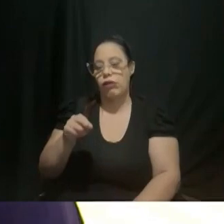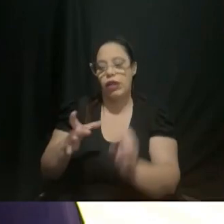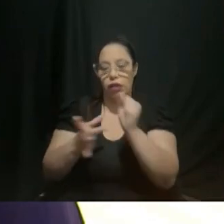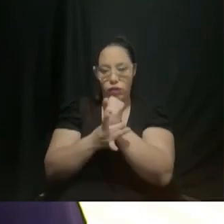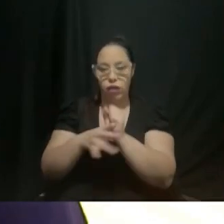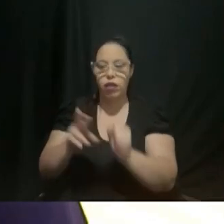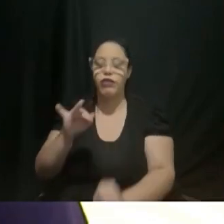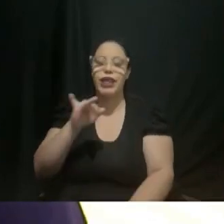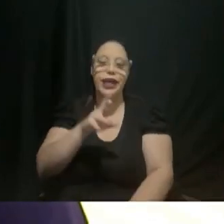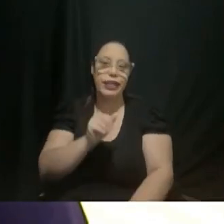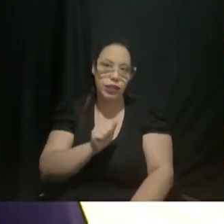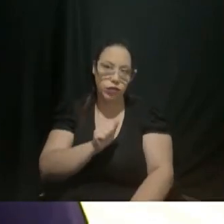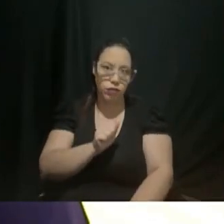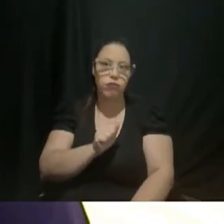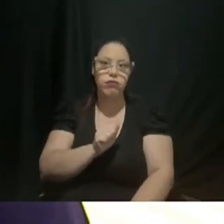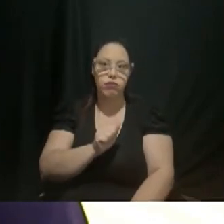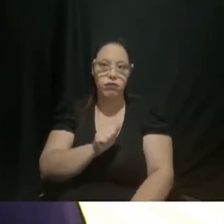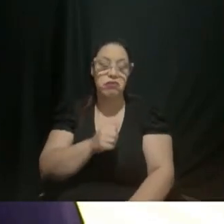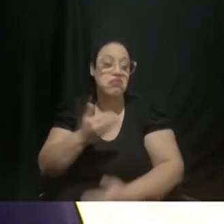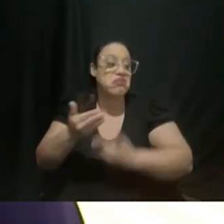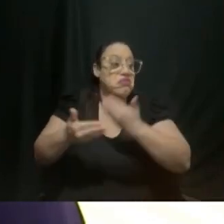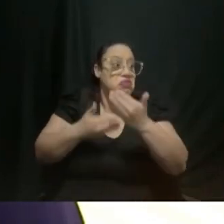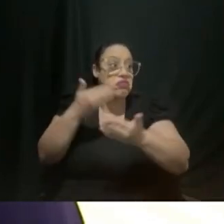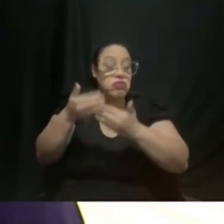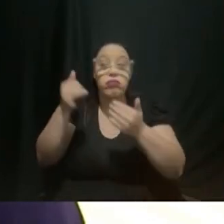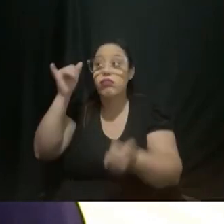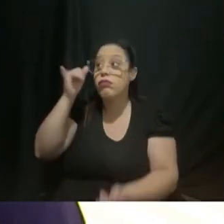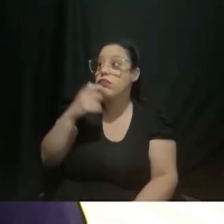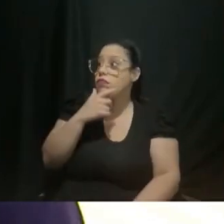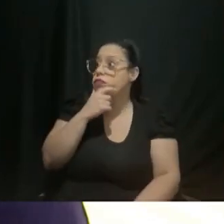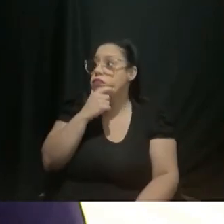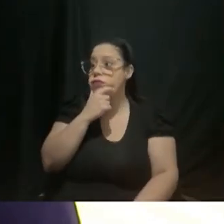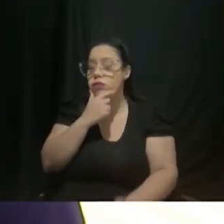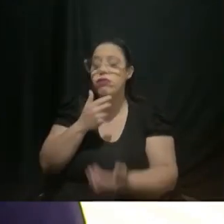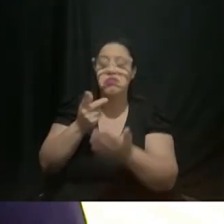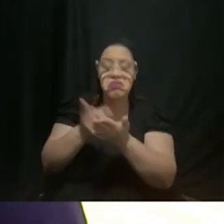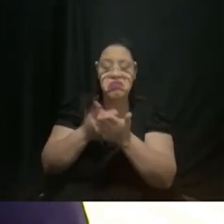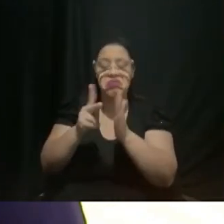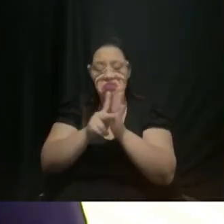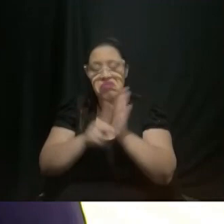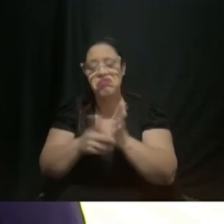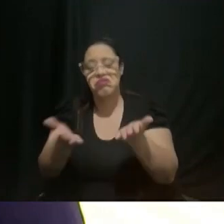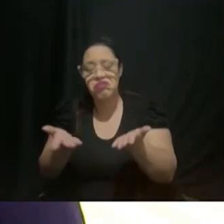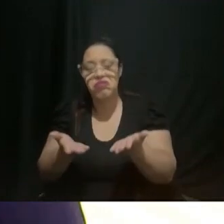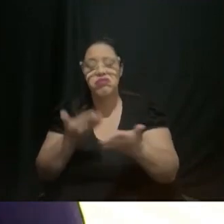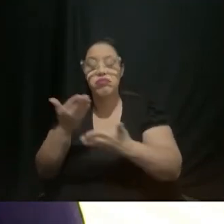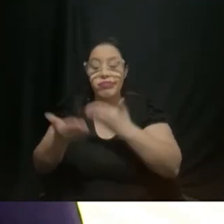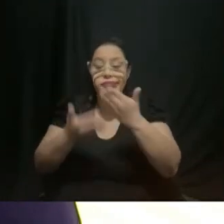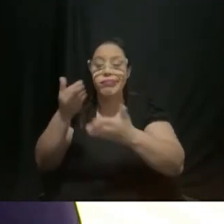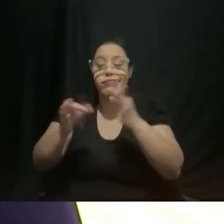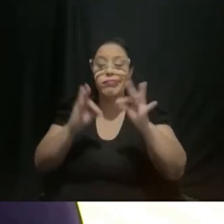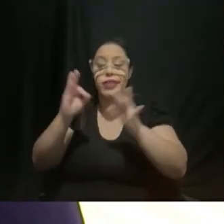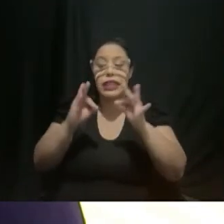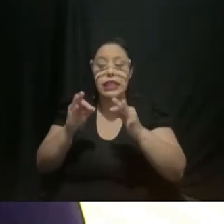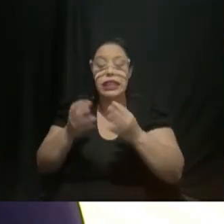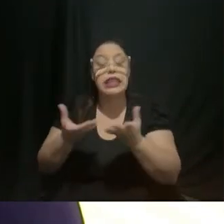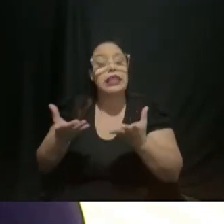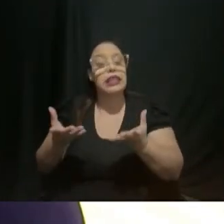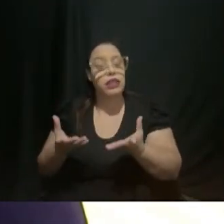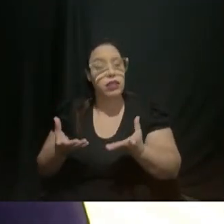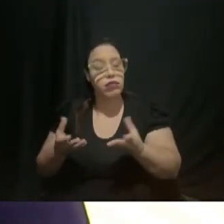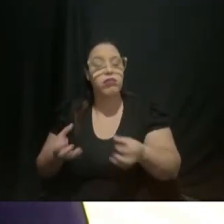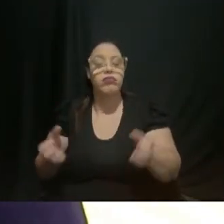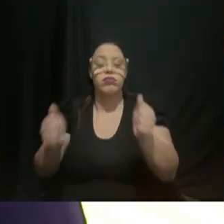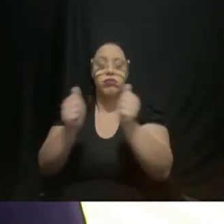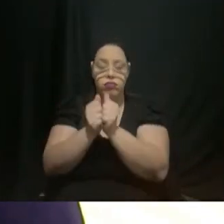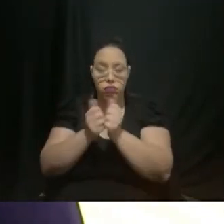ações previstas dentro de um plano e que exige a participação conjunta esse intersetorial